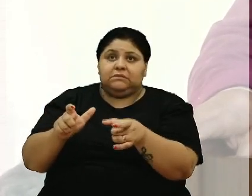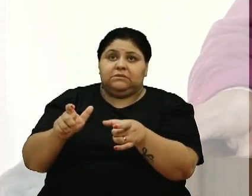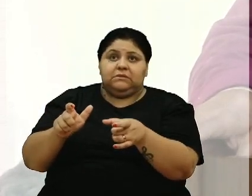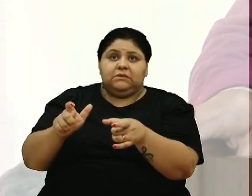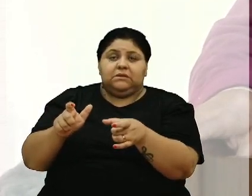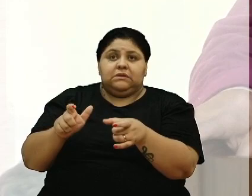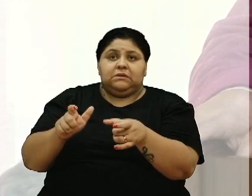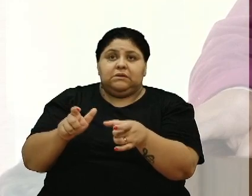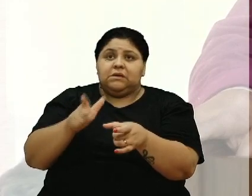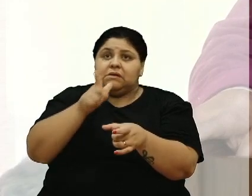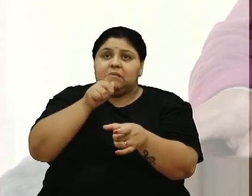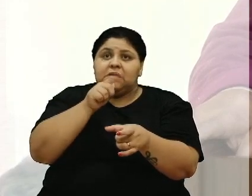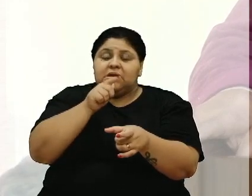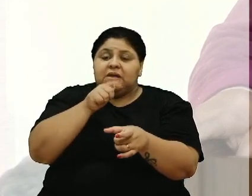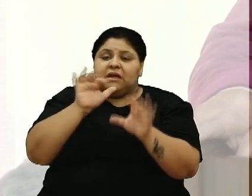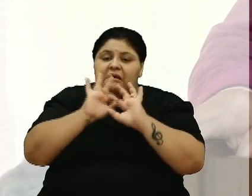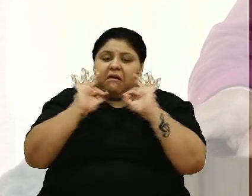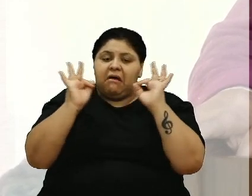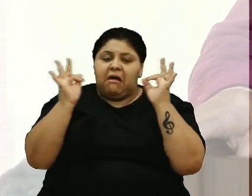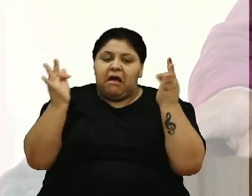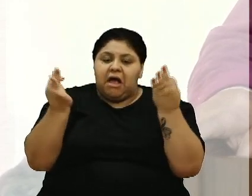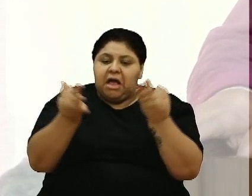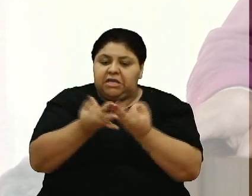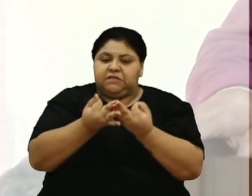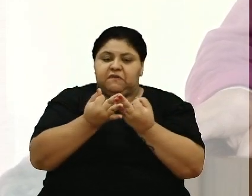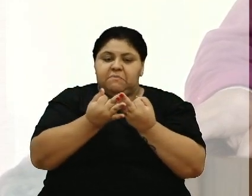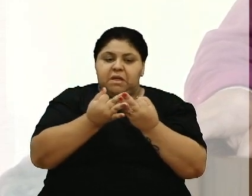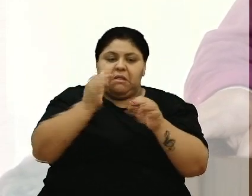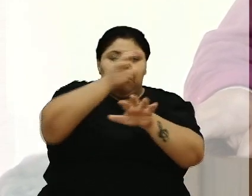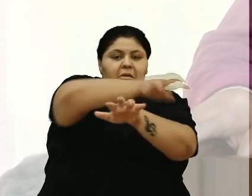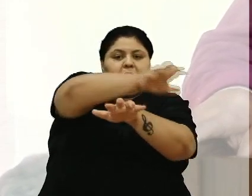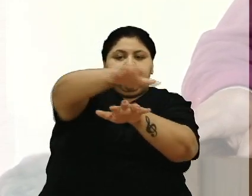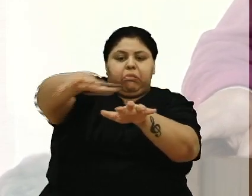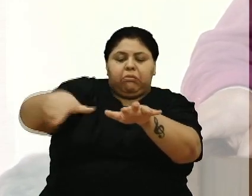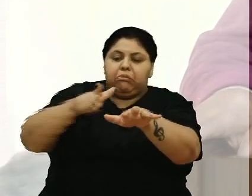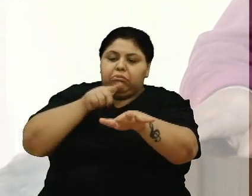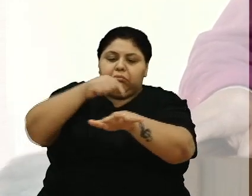elas precisam de uma atenção maior não é só isso não é